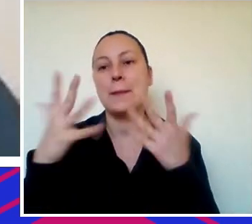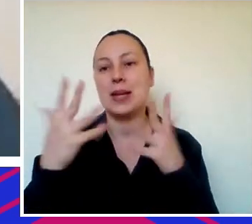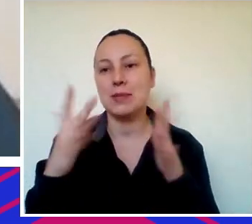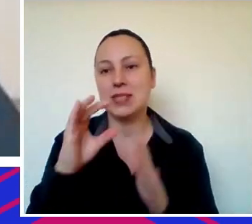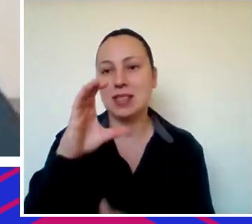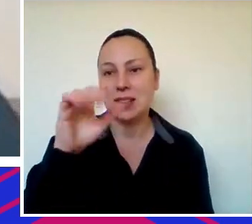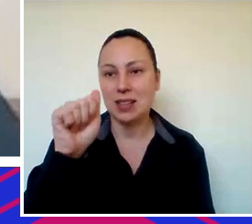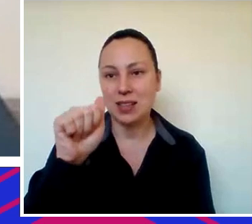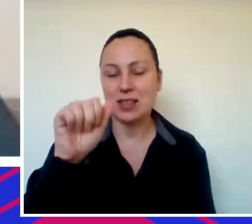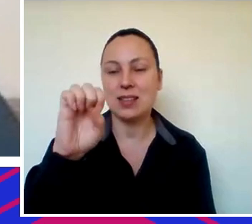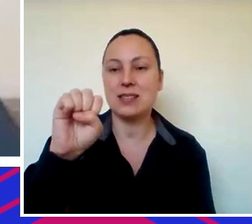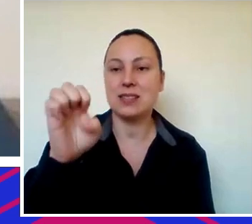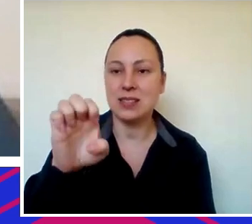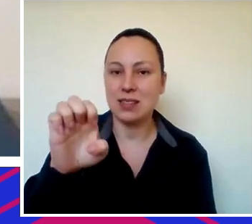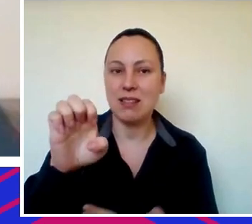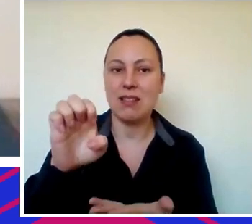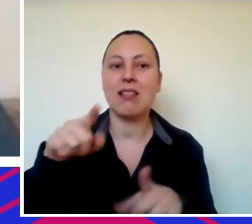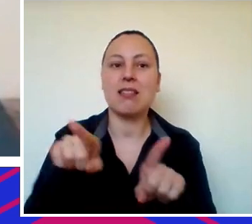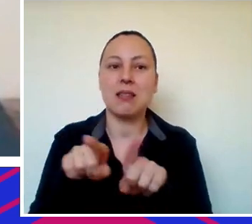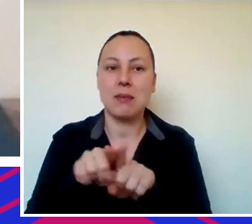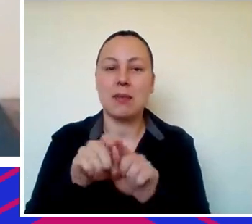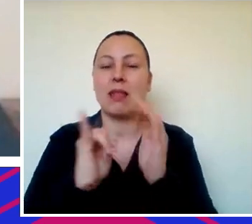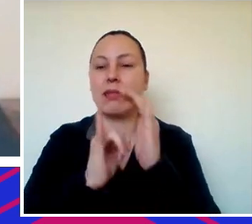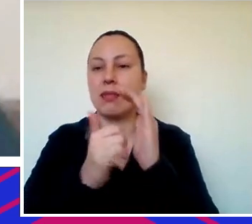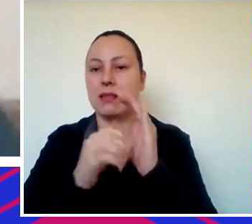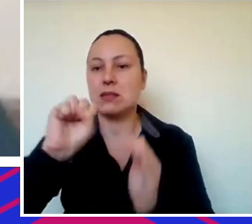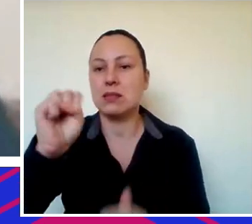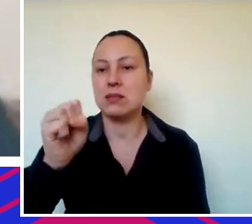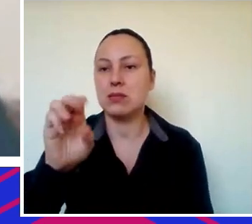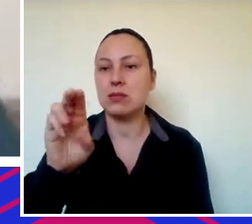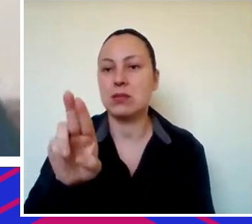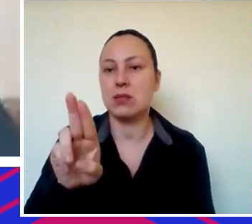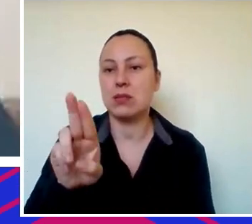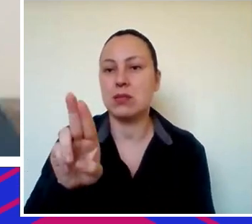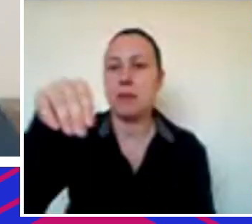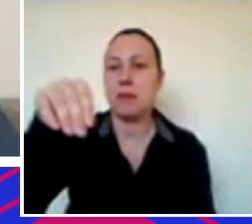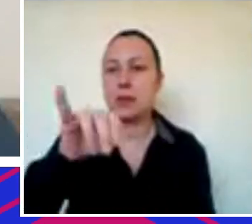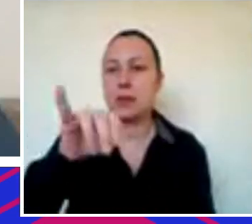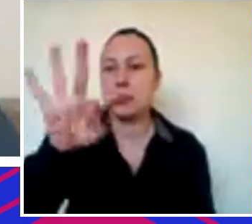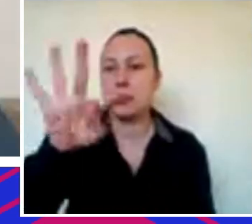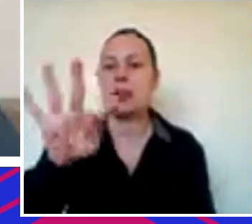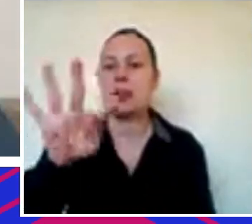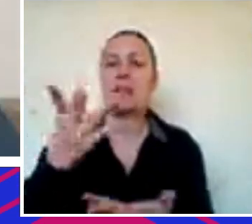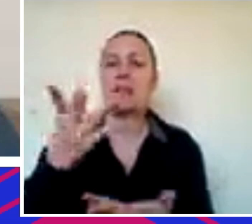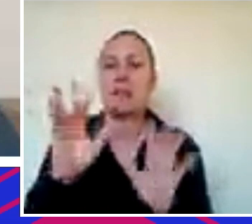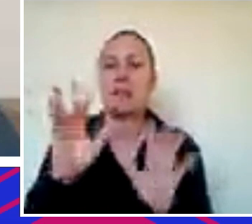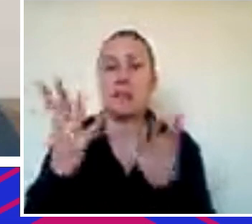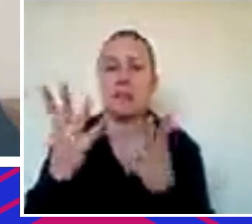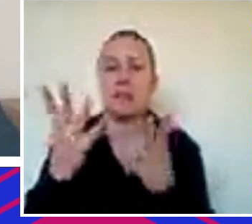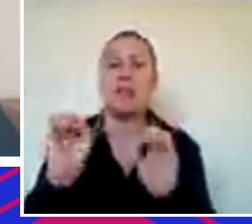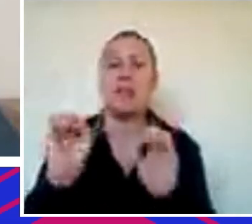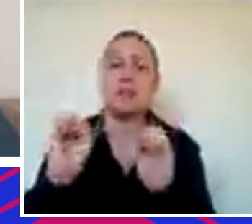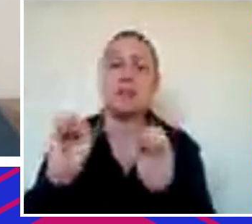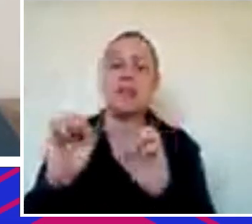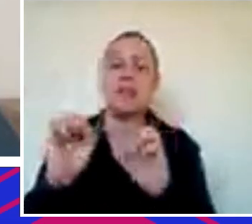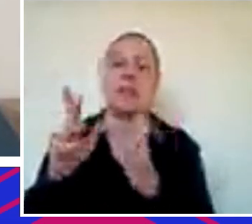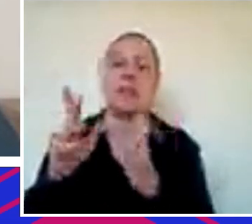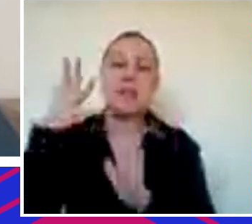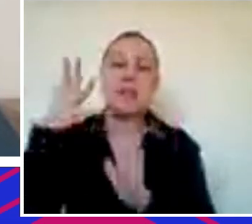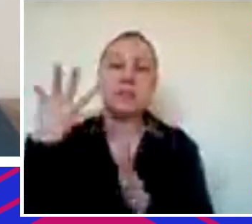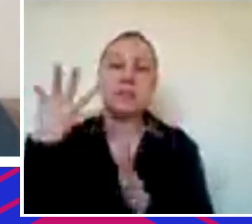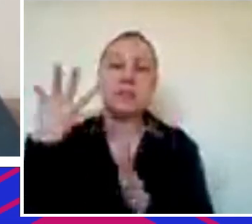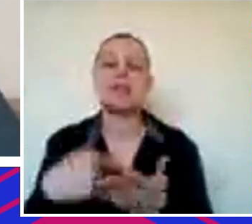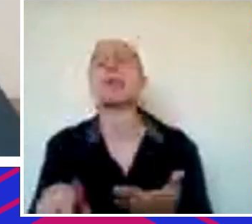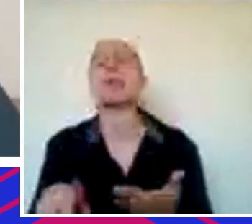e Startup Summit. Muito bacana o evento marcando presença mesmo no período aí de pandemia.